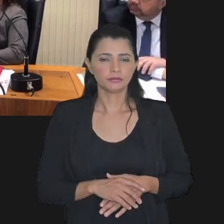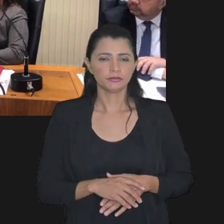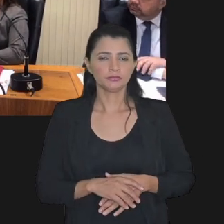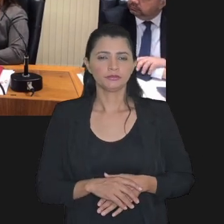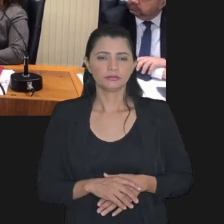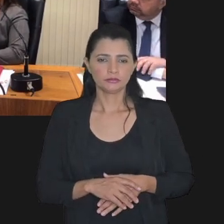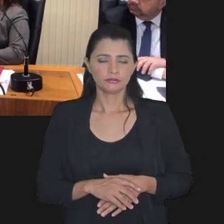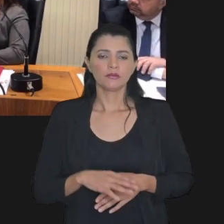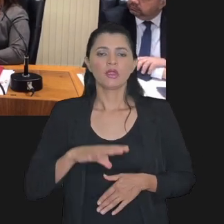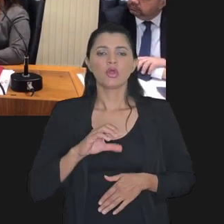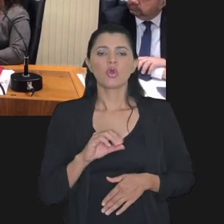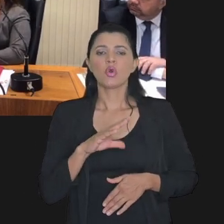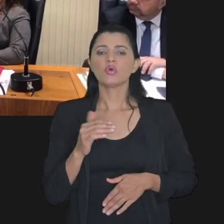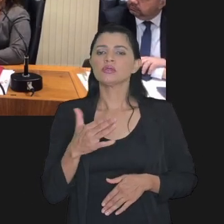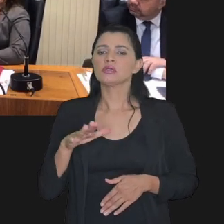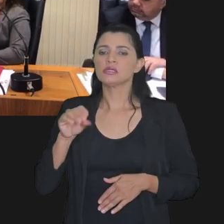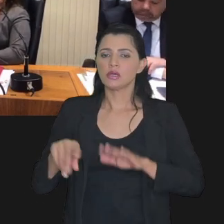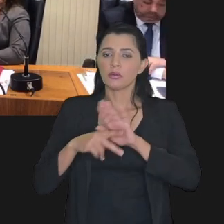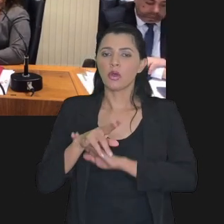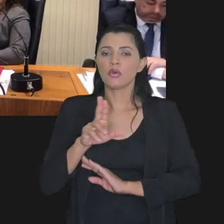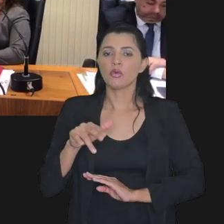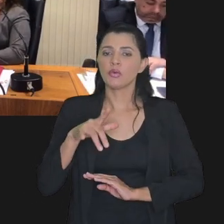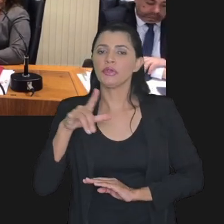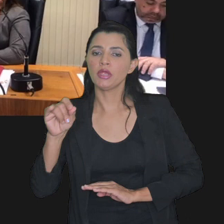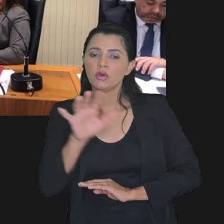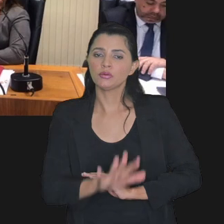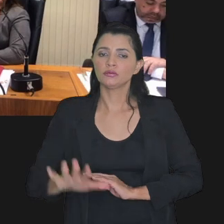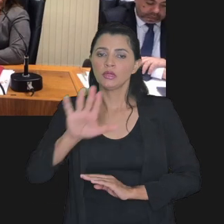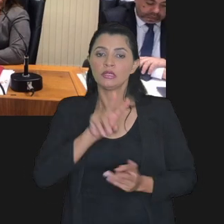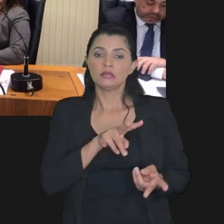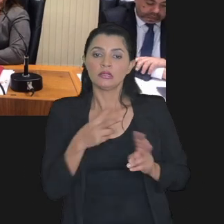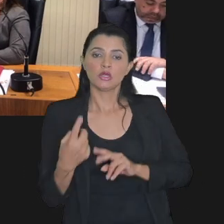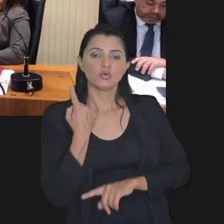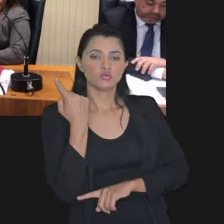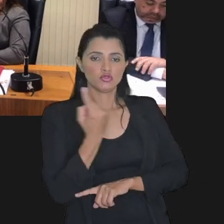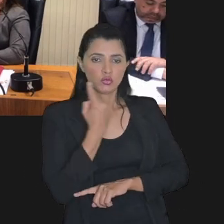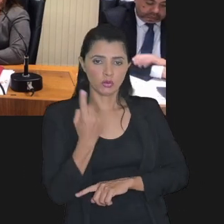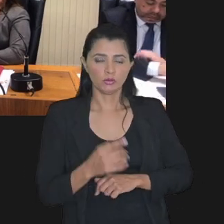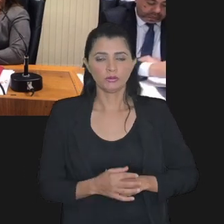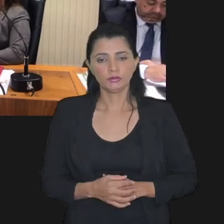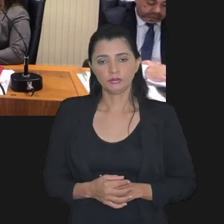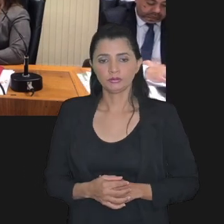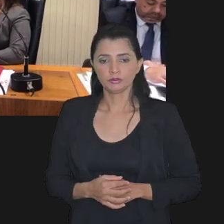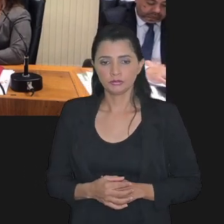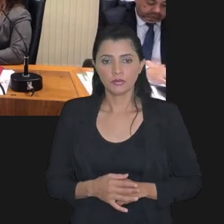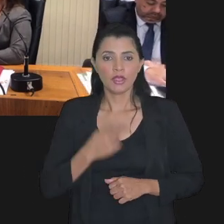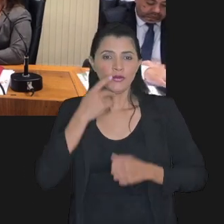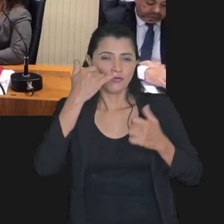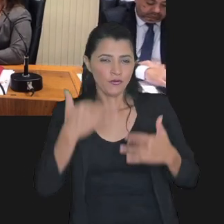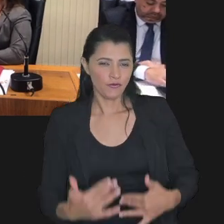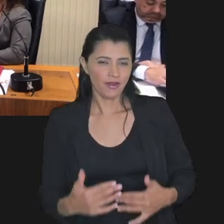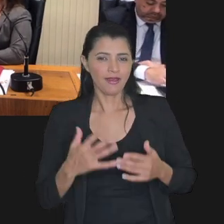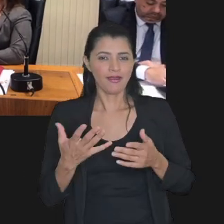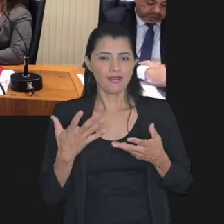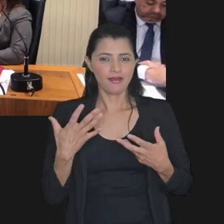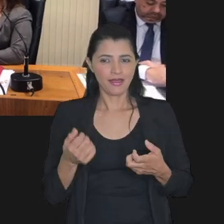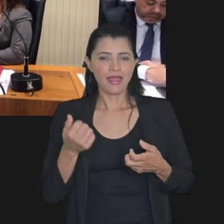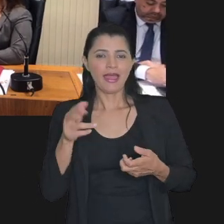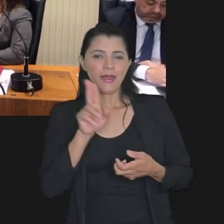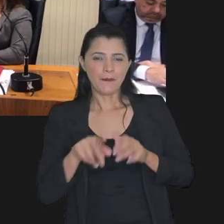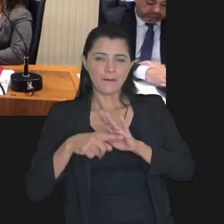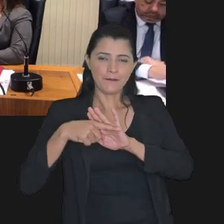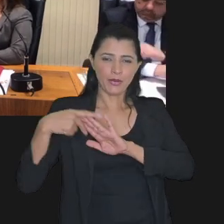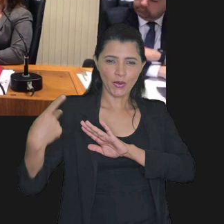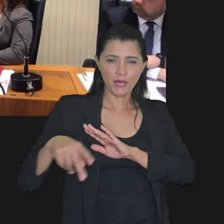as concessões da união no âmbito da transação individual eu vou falar das concessões da